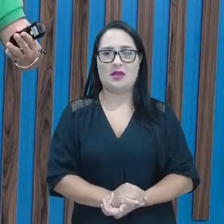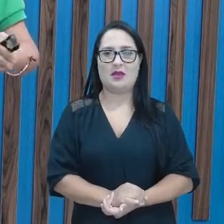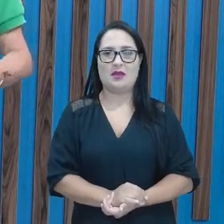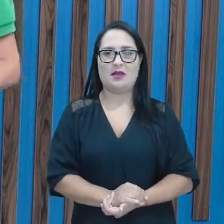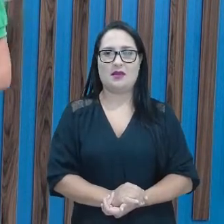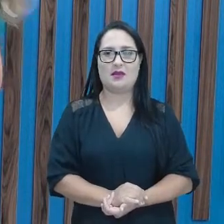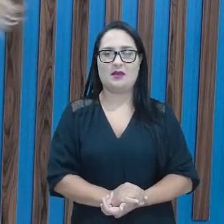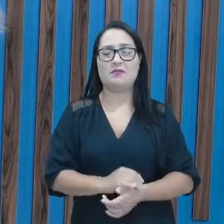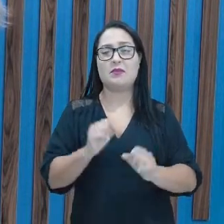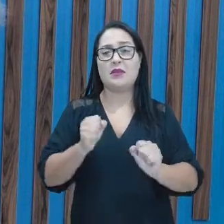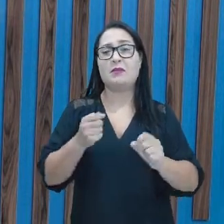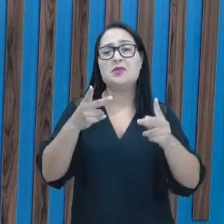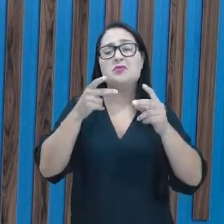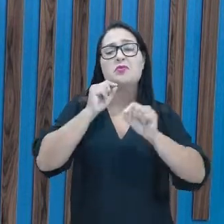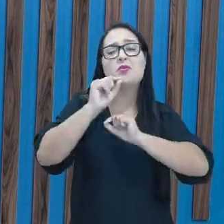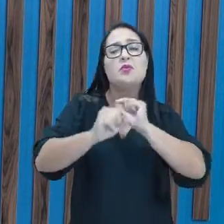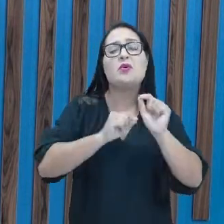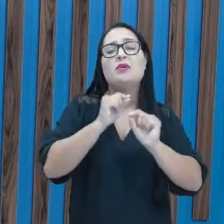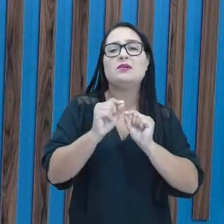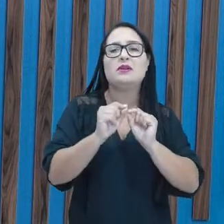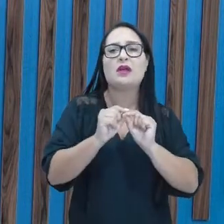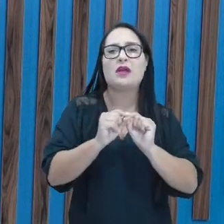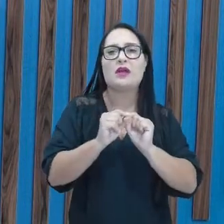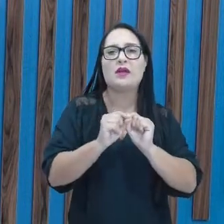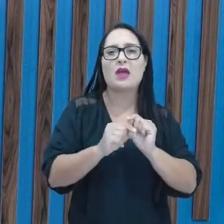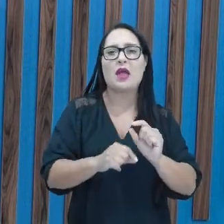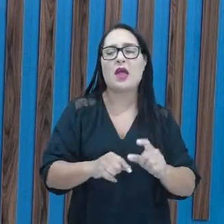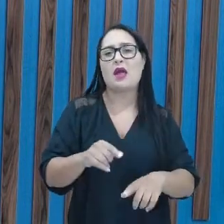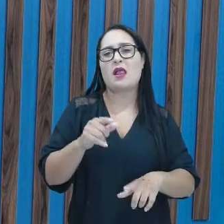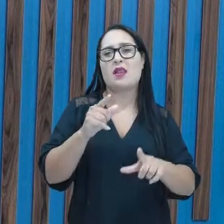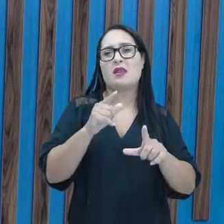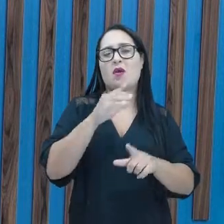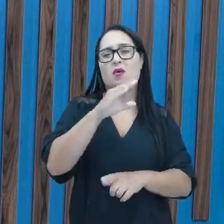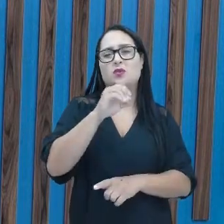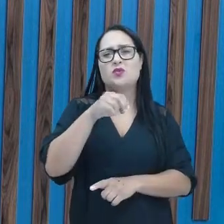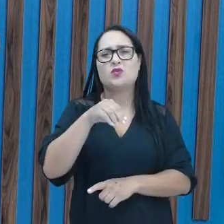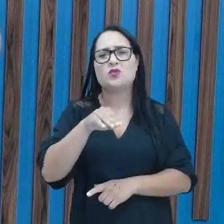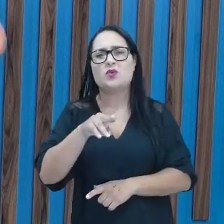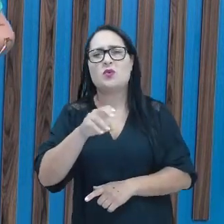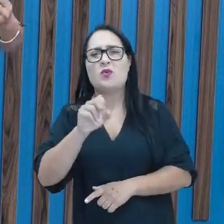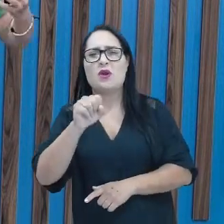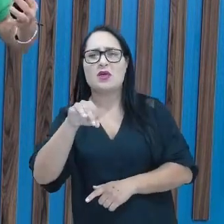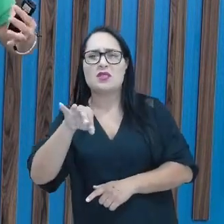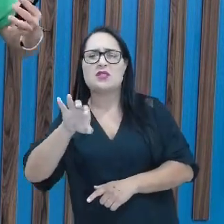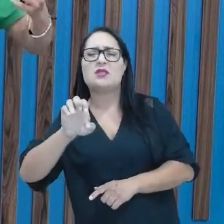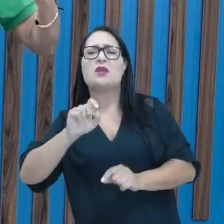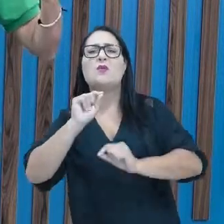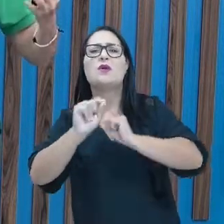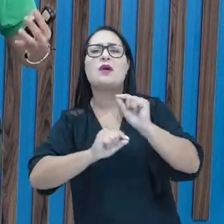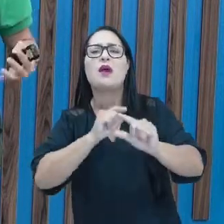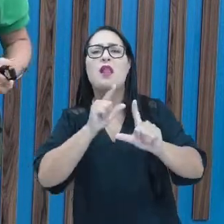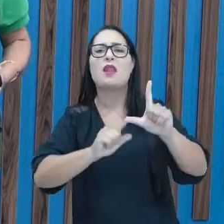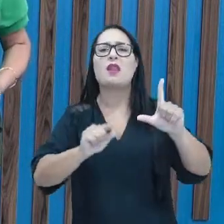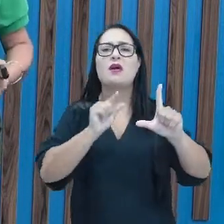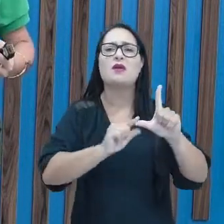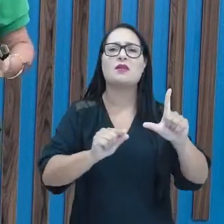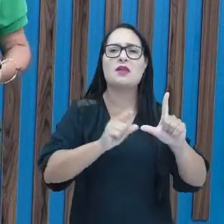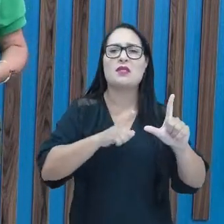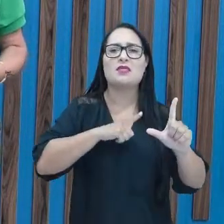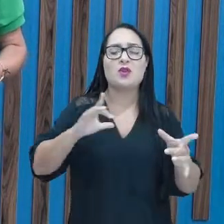podemos concluir que o quê? Que a consoante é aquela letrinha que sempre vem acompanhada de